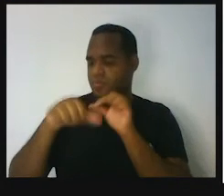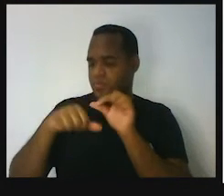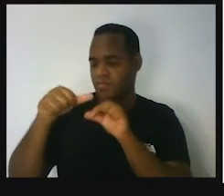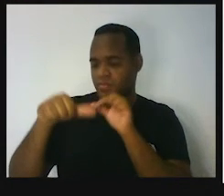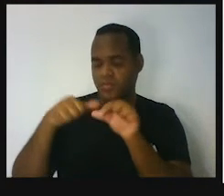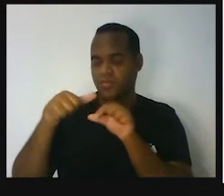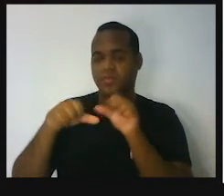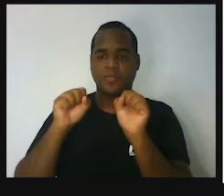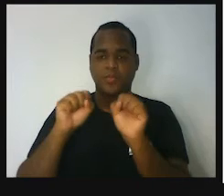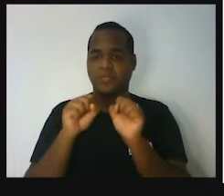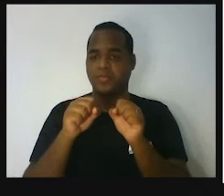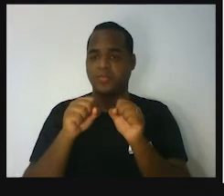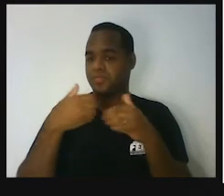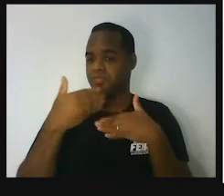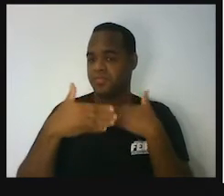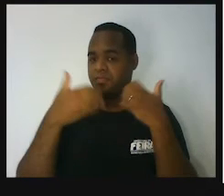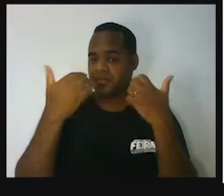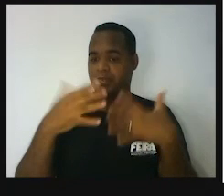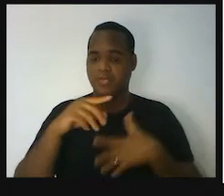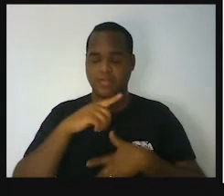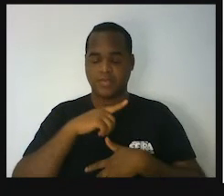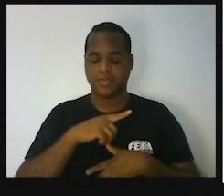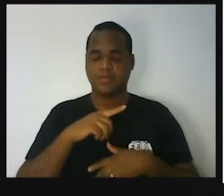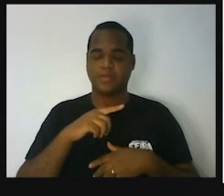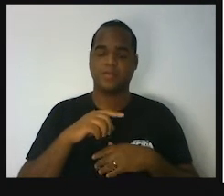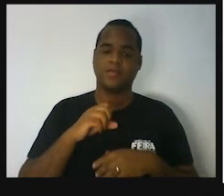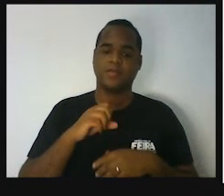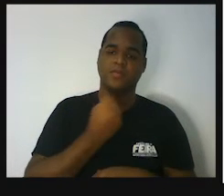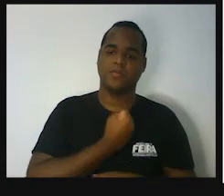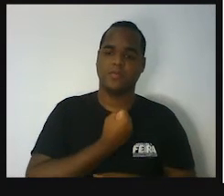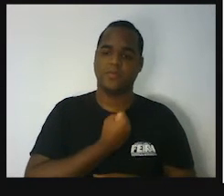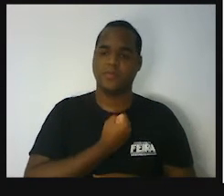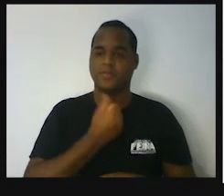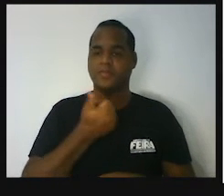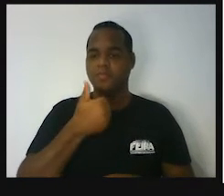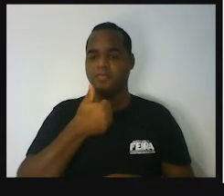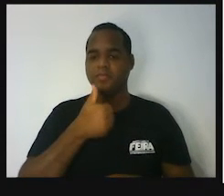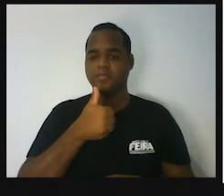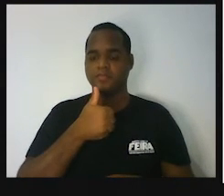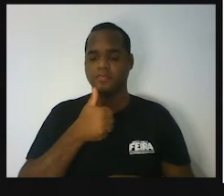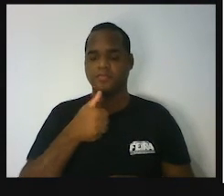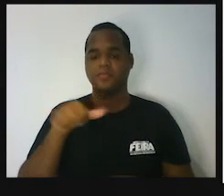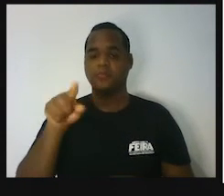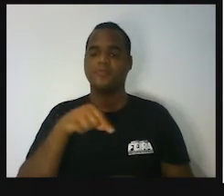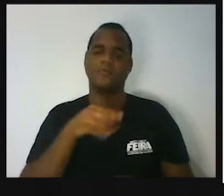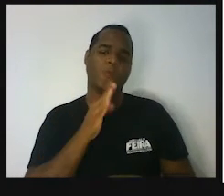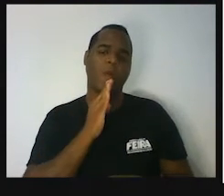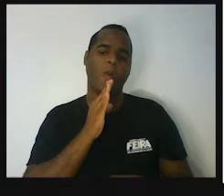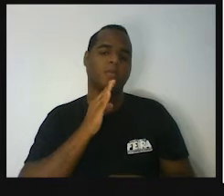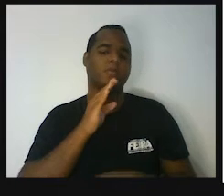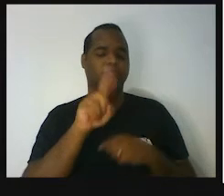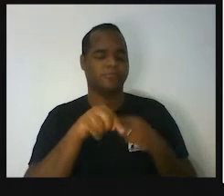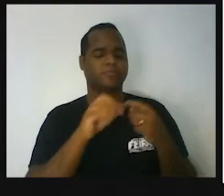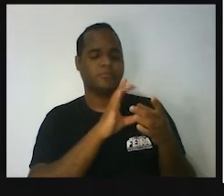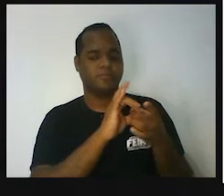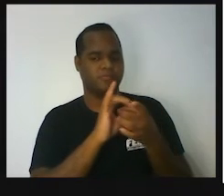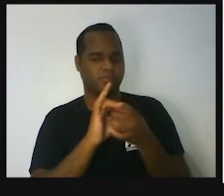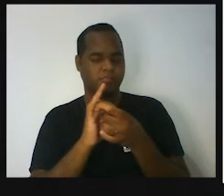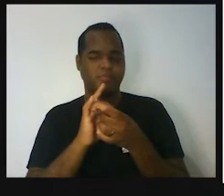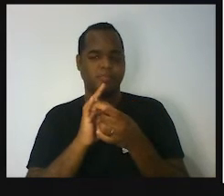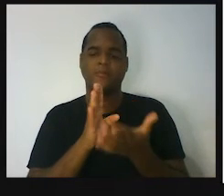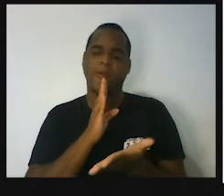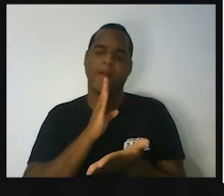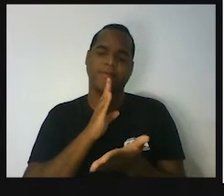do que estava lá na aula de número 11. Então, você já conhece o contexto disso daqui,